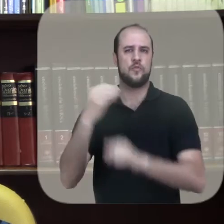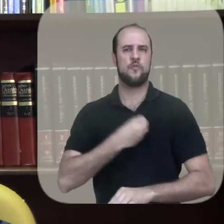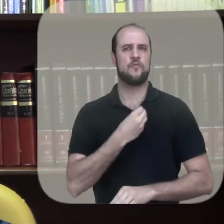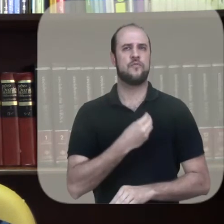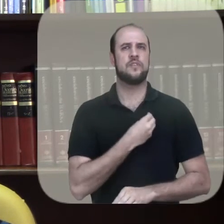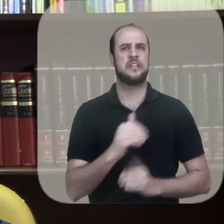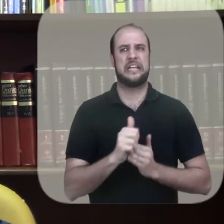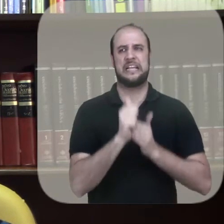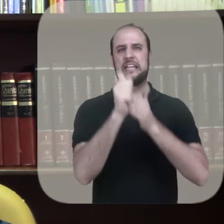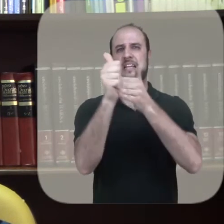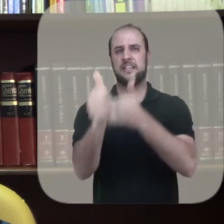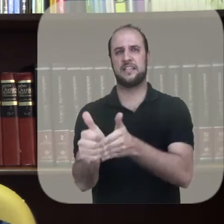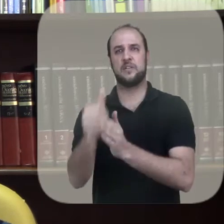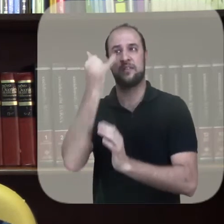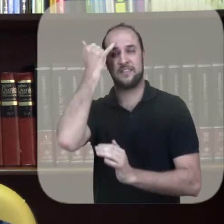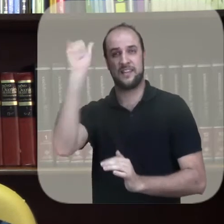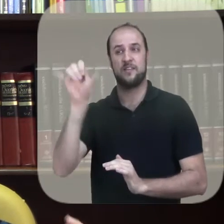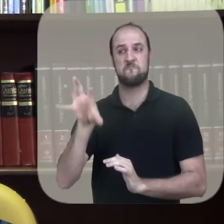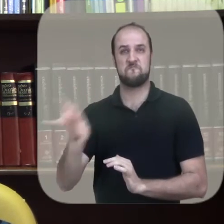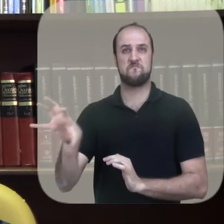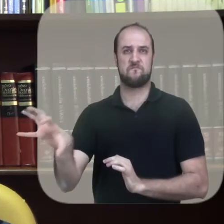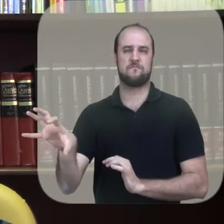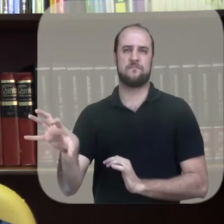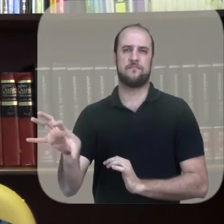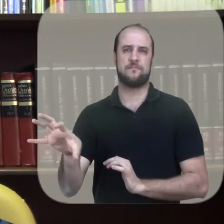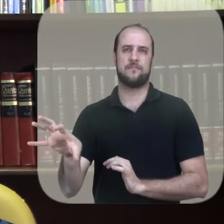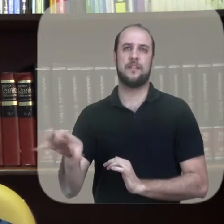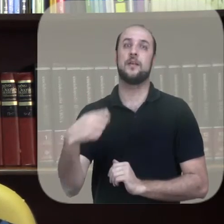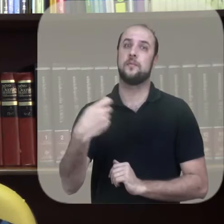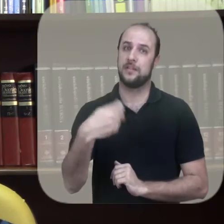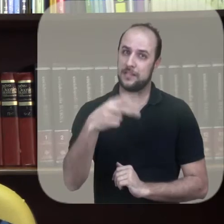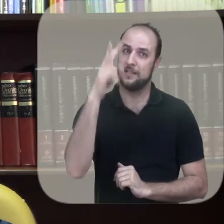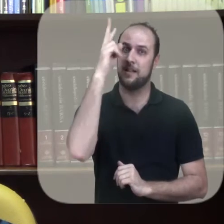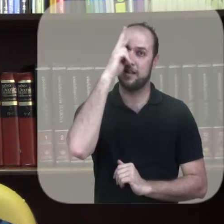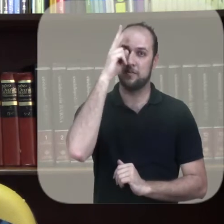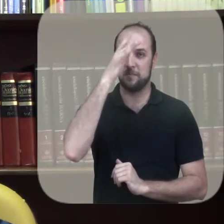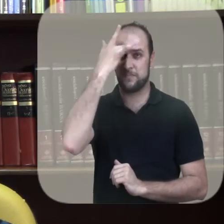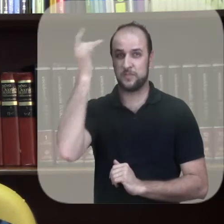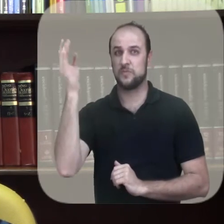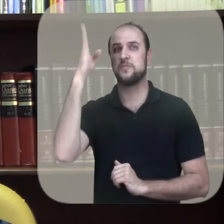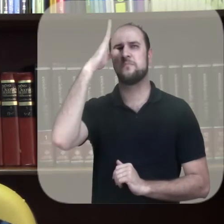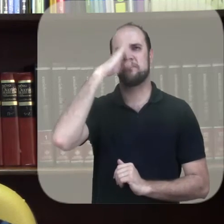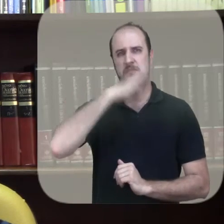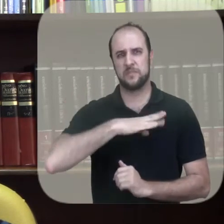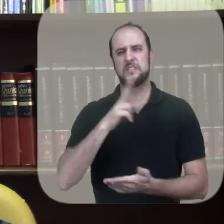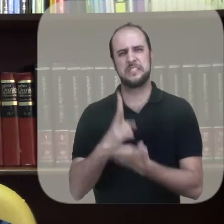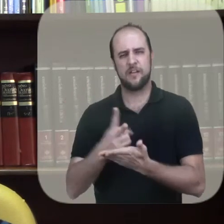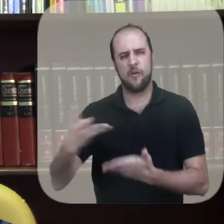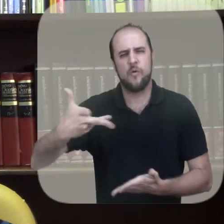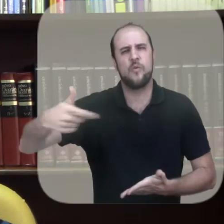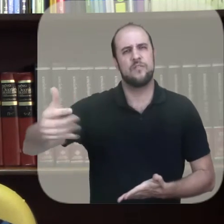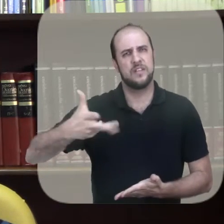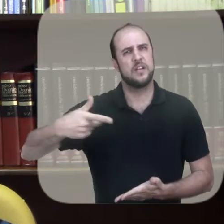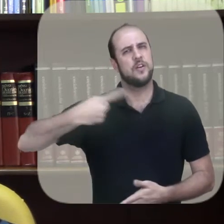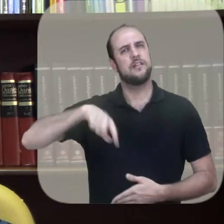viver de acordo com as normas e decisões tomadas pela Assembleia deles. É bom nos lembrarmos que falando sobre os malfeitores e seus constantes